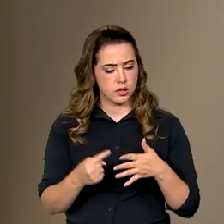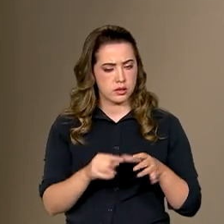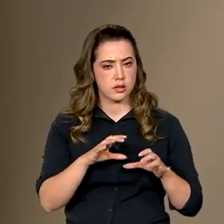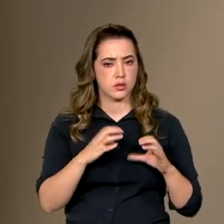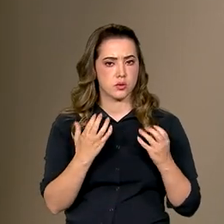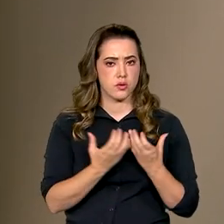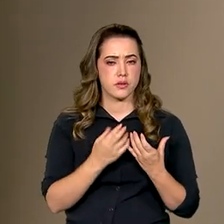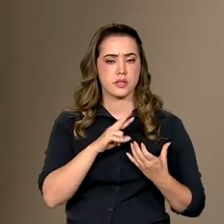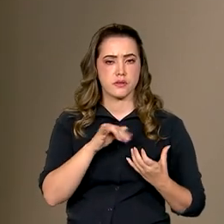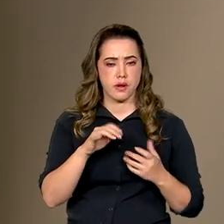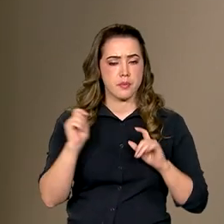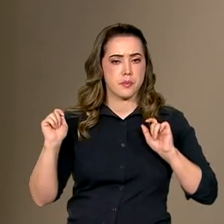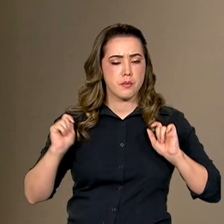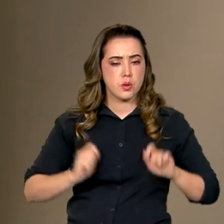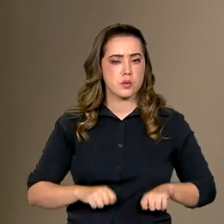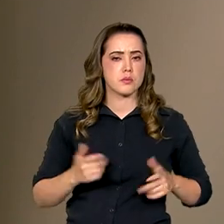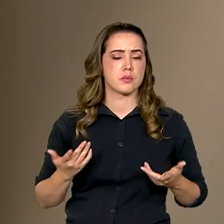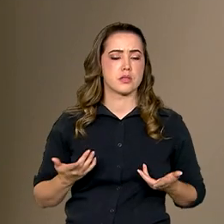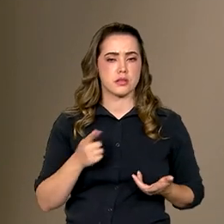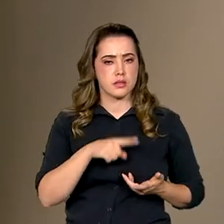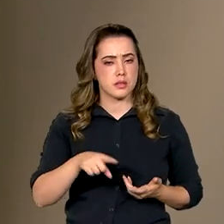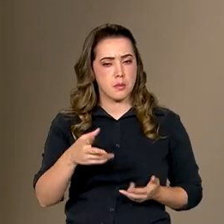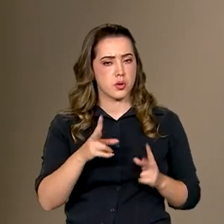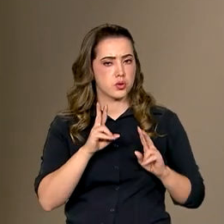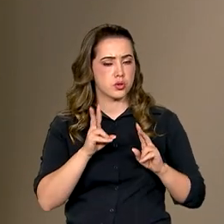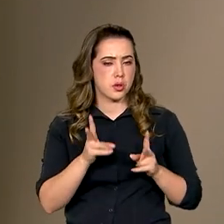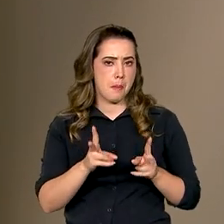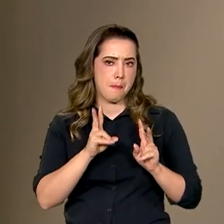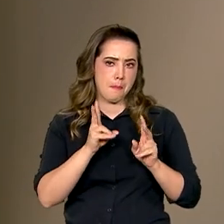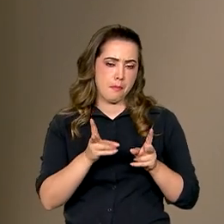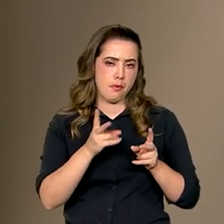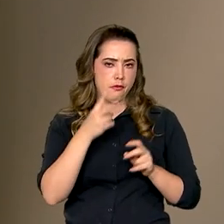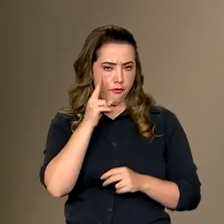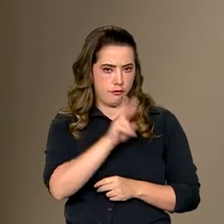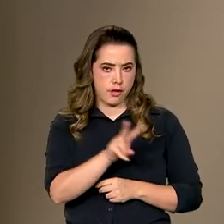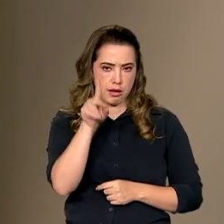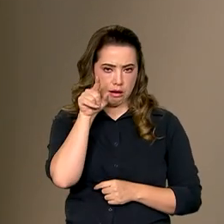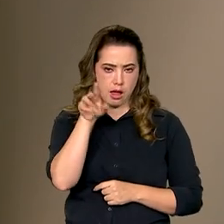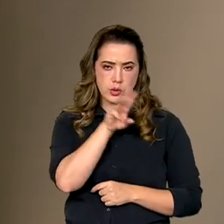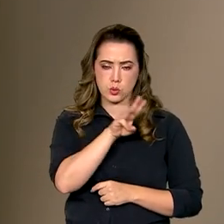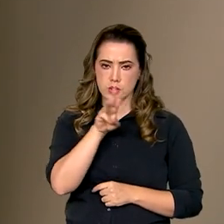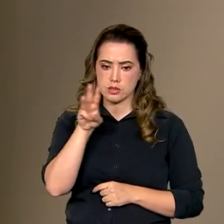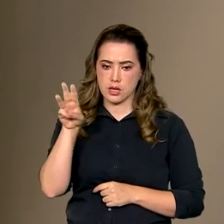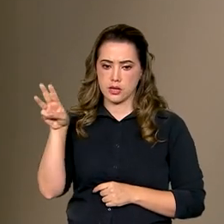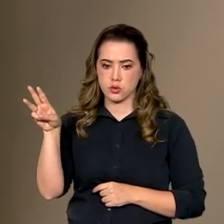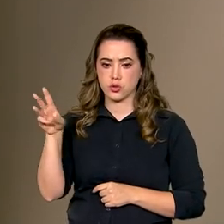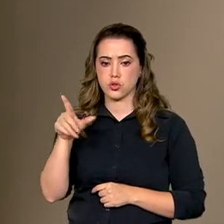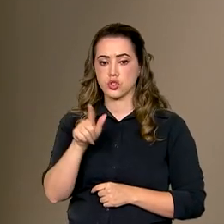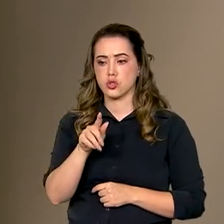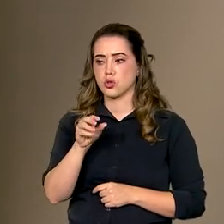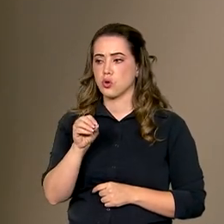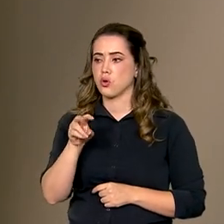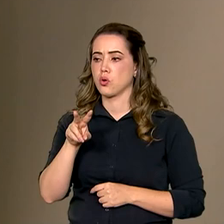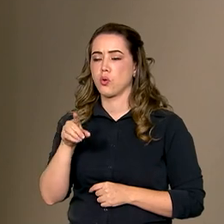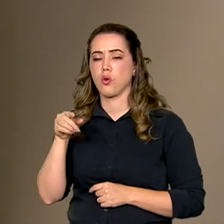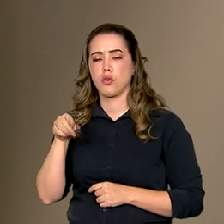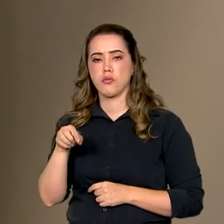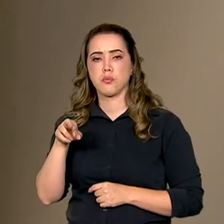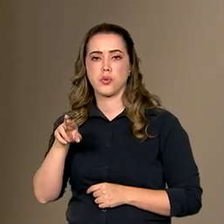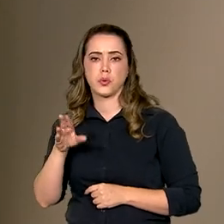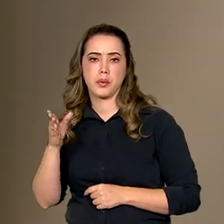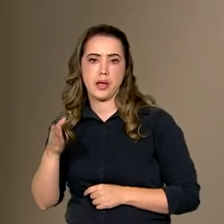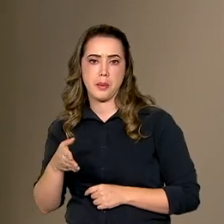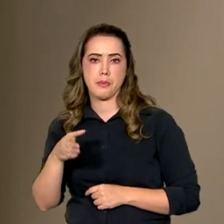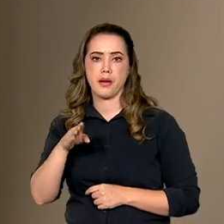permitirão, né? Você pode acompanhar pelo site do Brasil Participativo, o gov.br barra participação